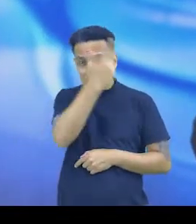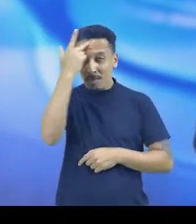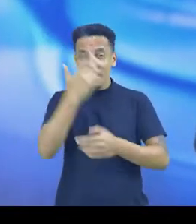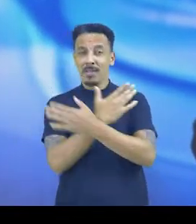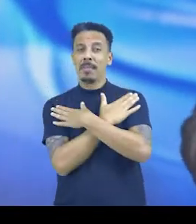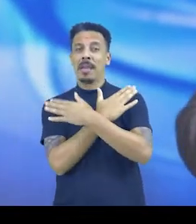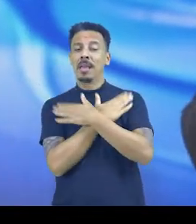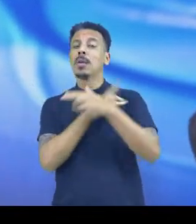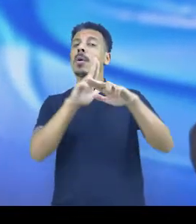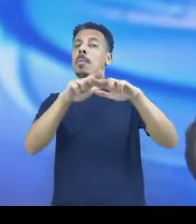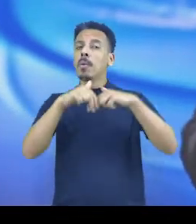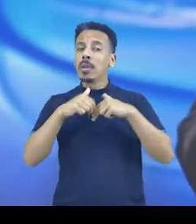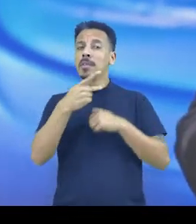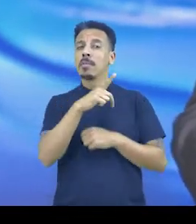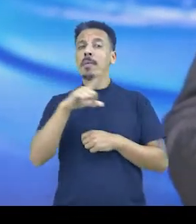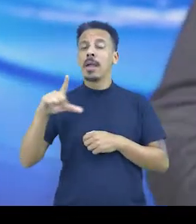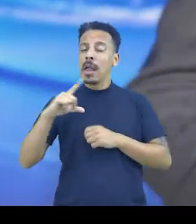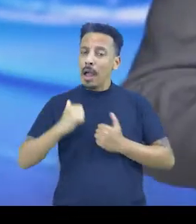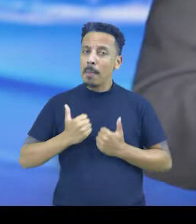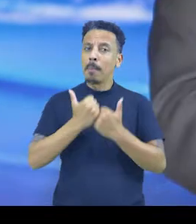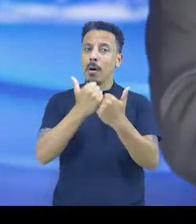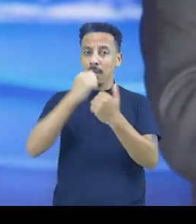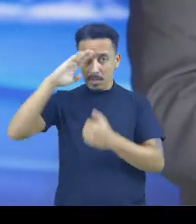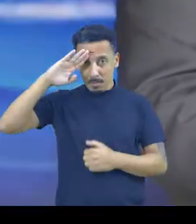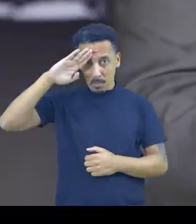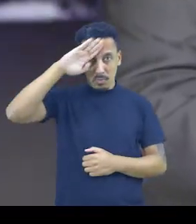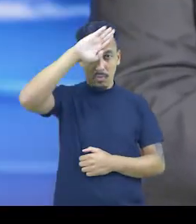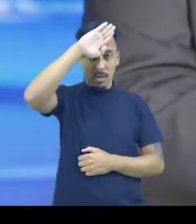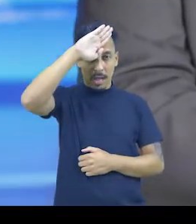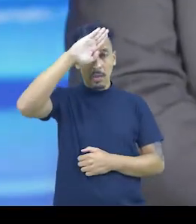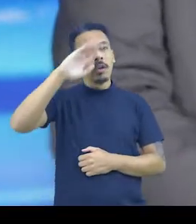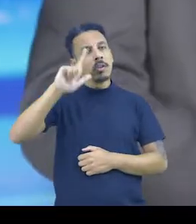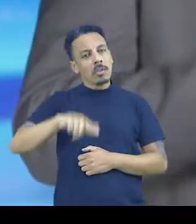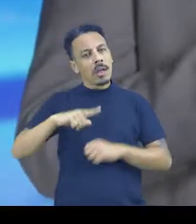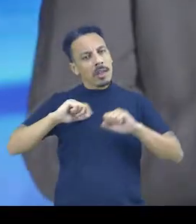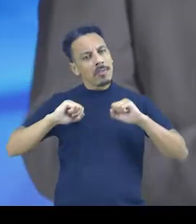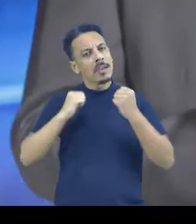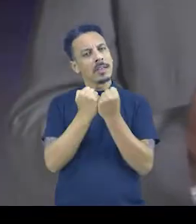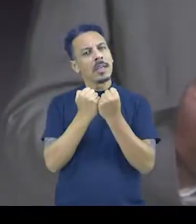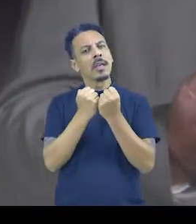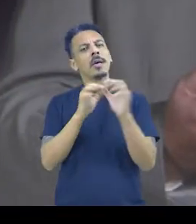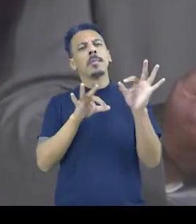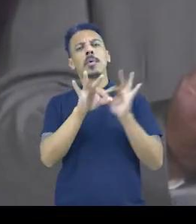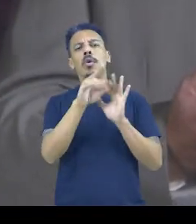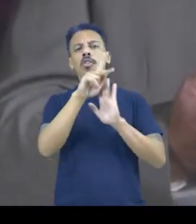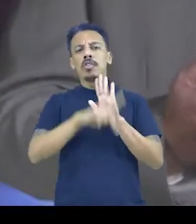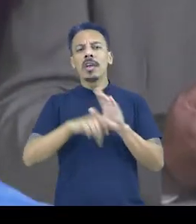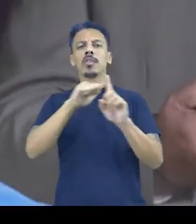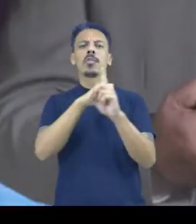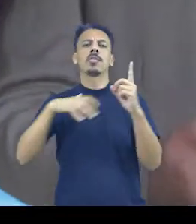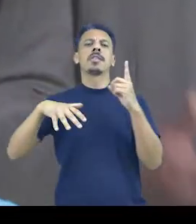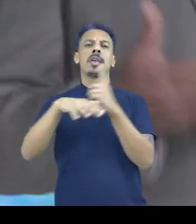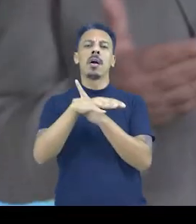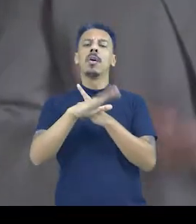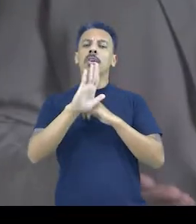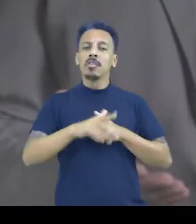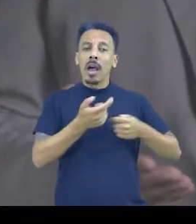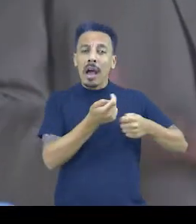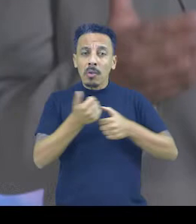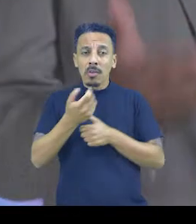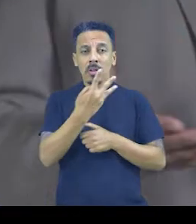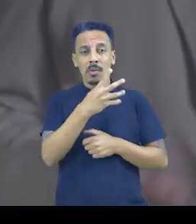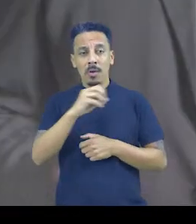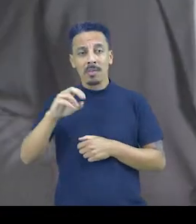desempregados. É por isso que o PL apoia o presidente Bolsonaro na defesa de programas sociais fortes, como o